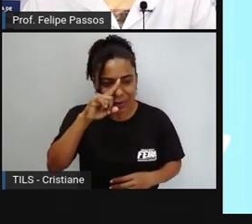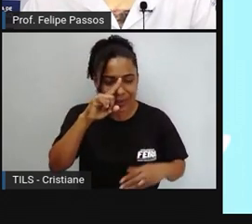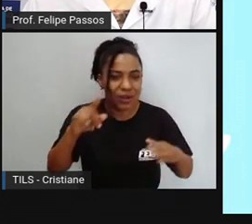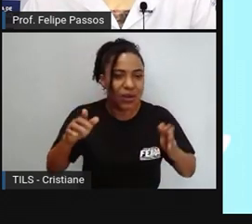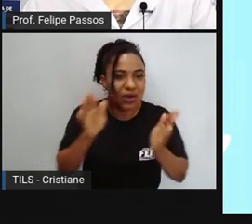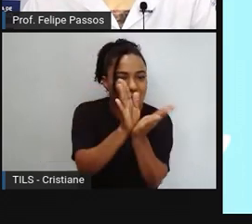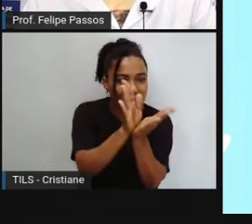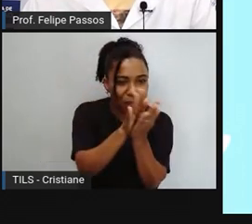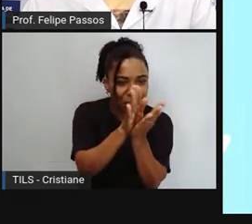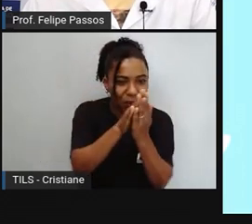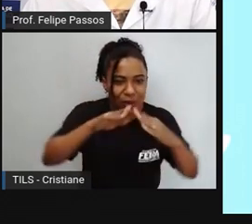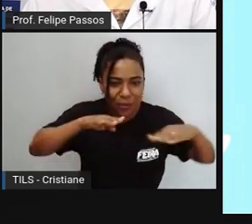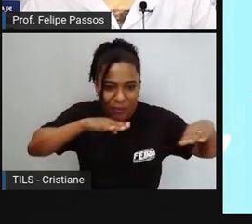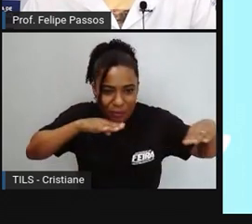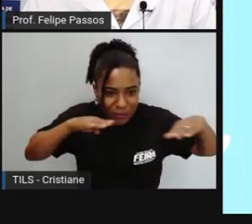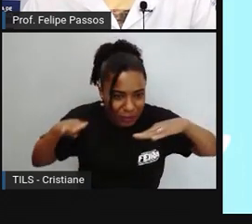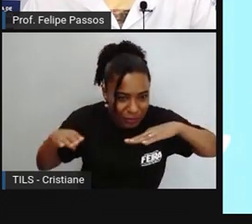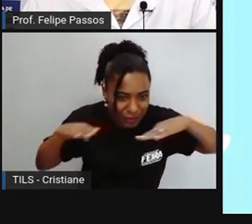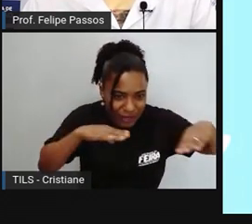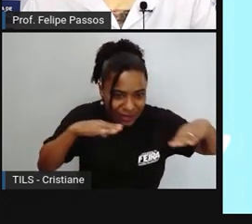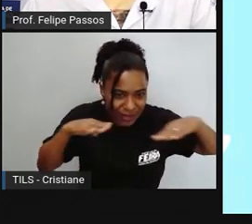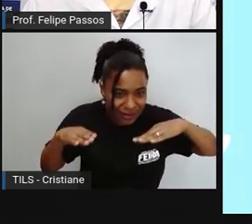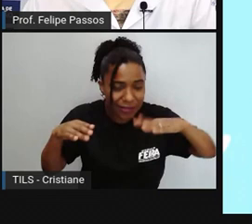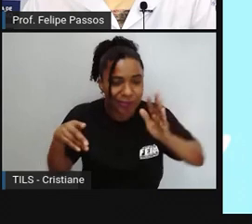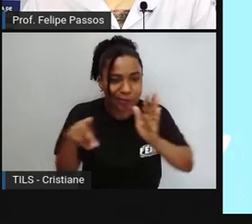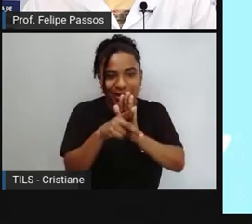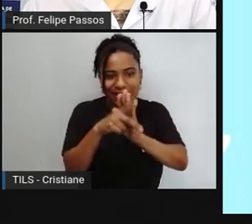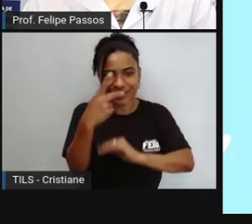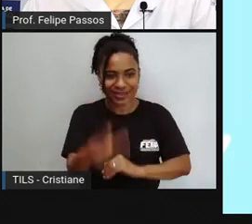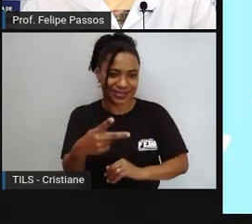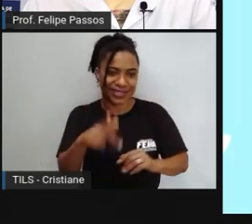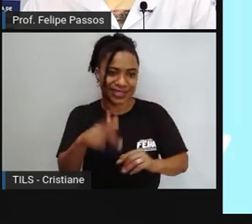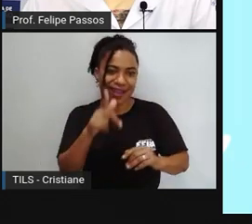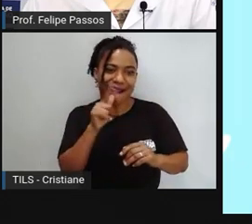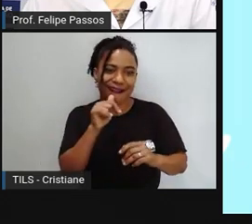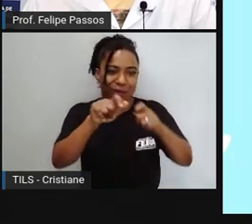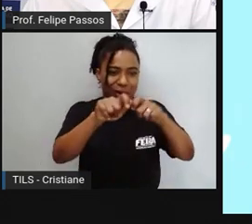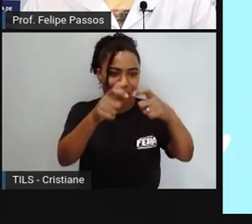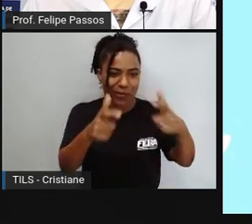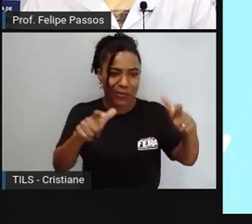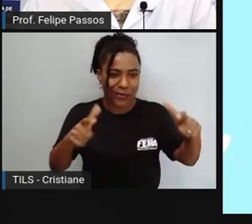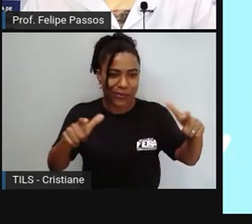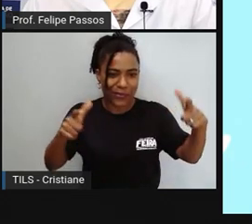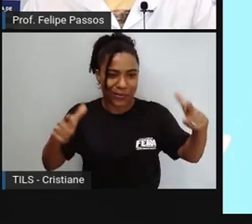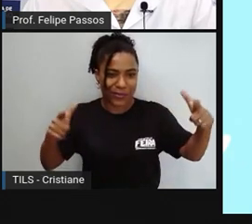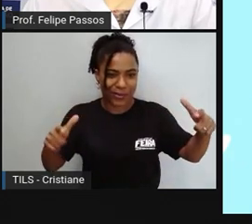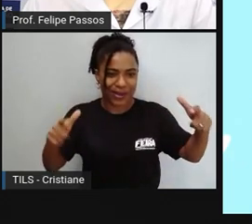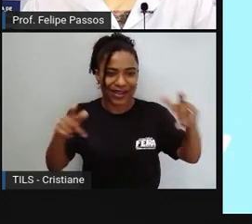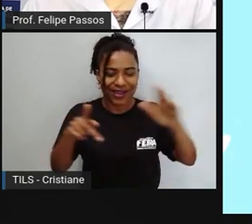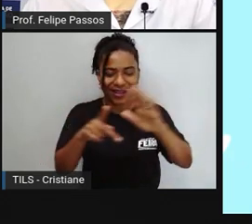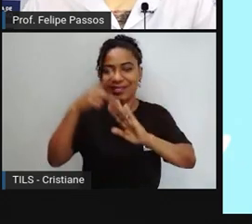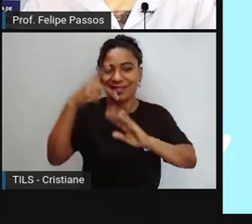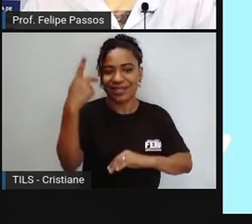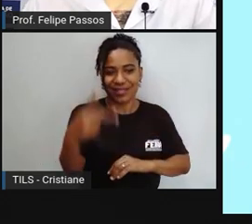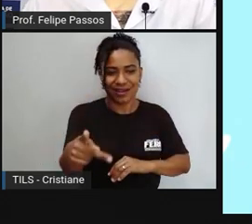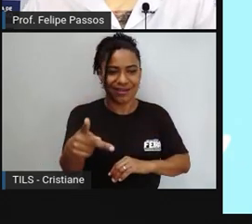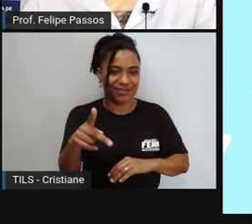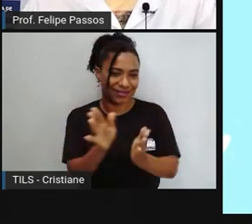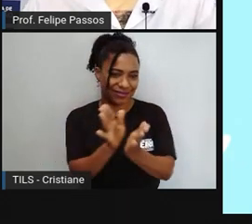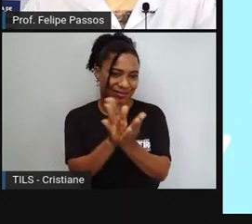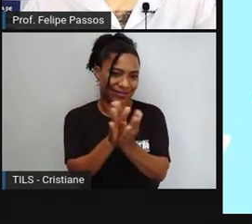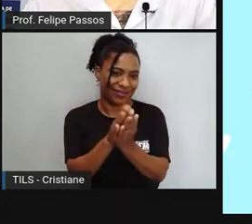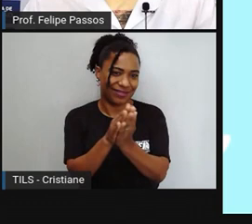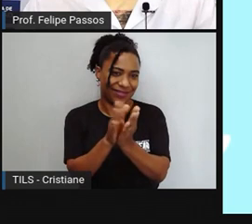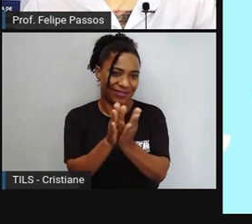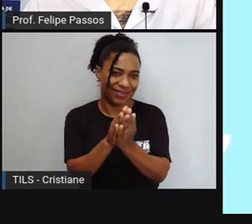lagoa a lagoa a ele pertence e essa lagoa é a